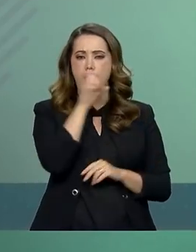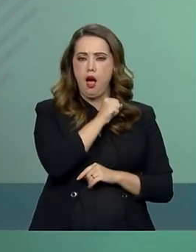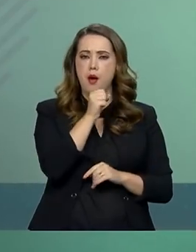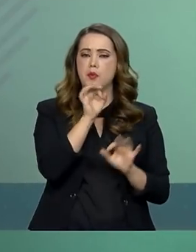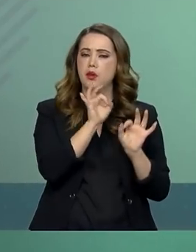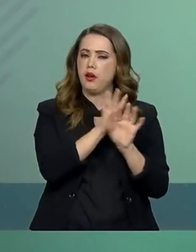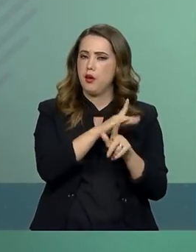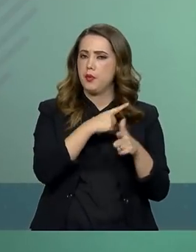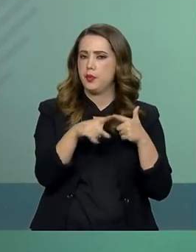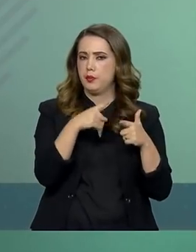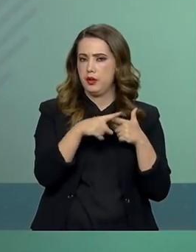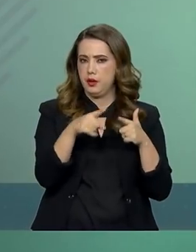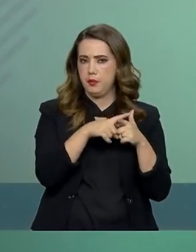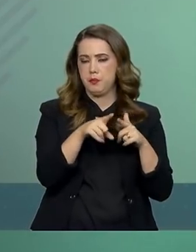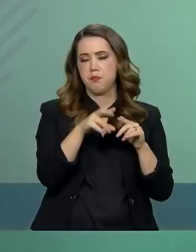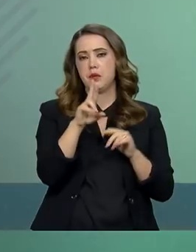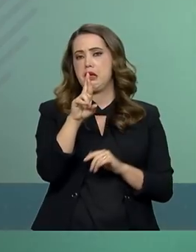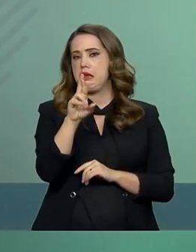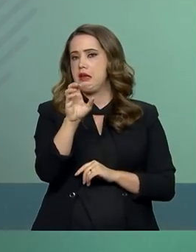rápido possível.